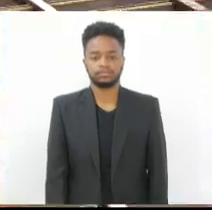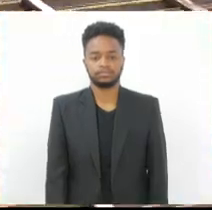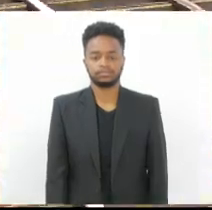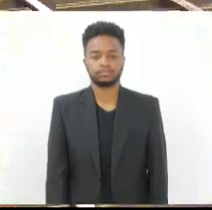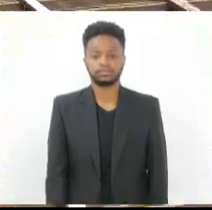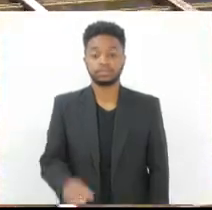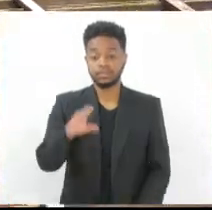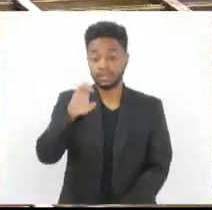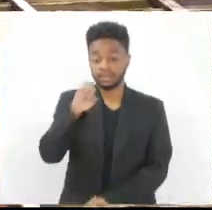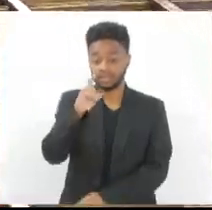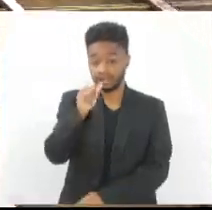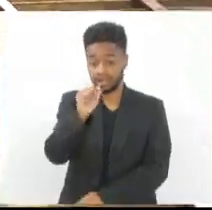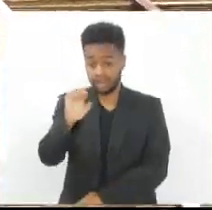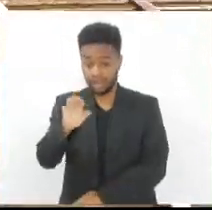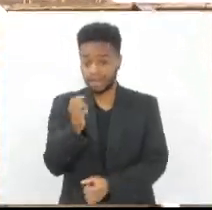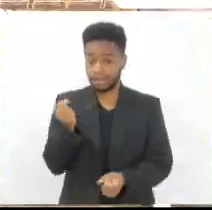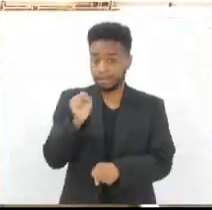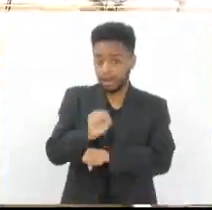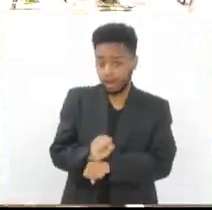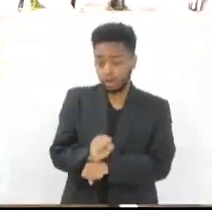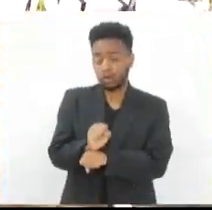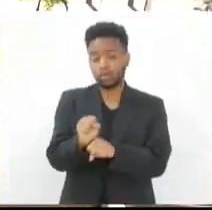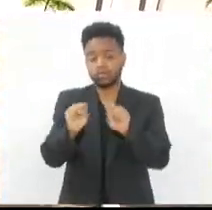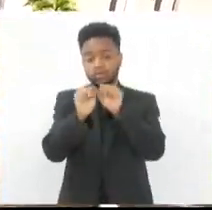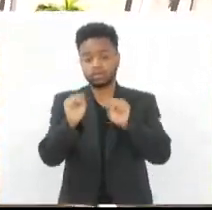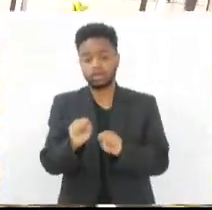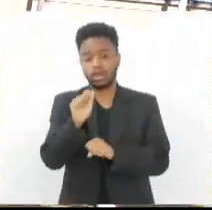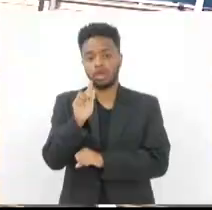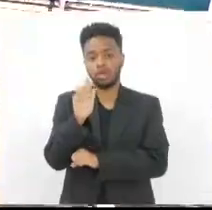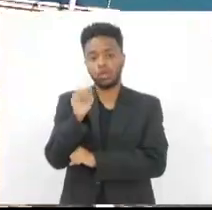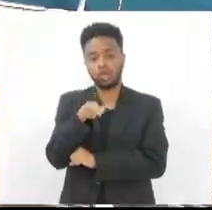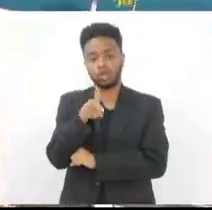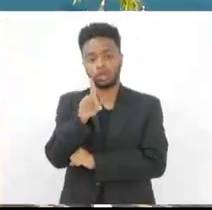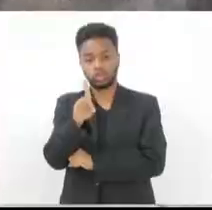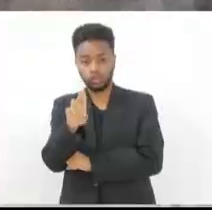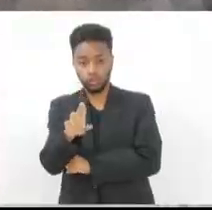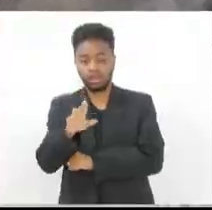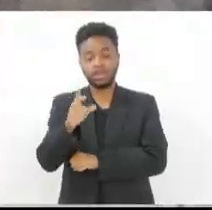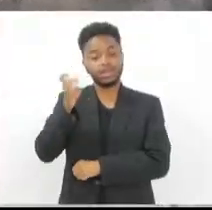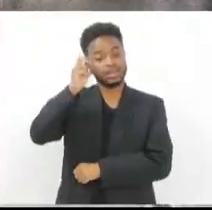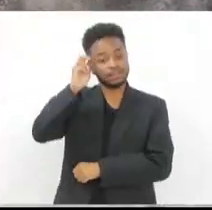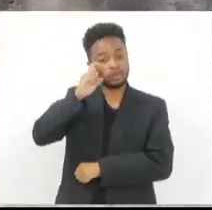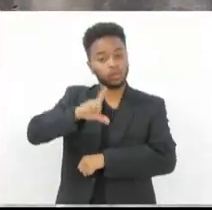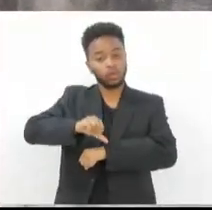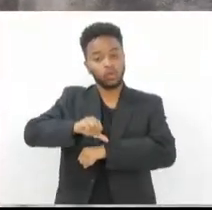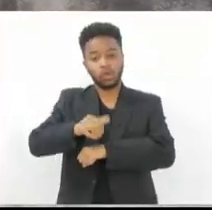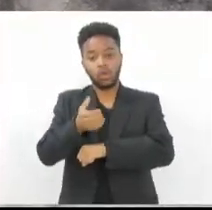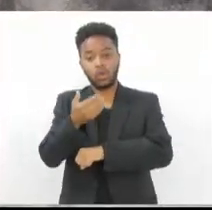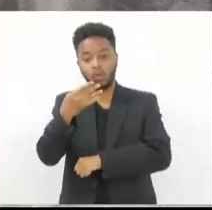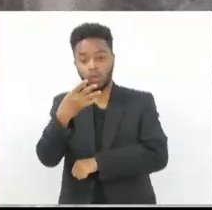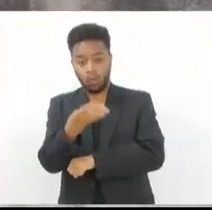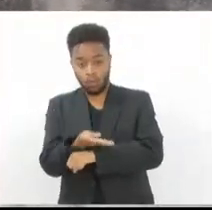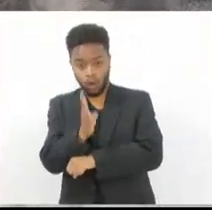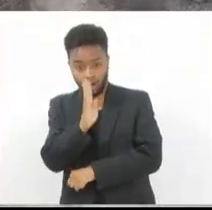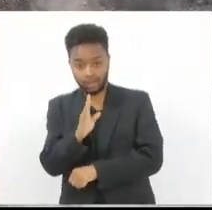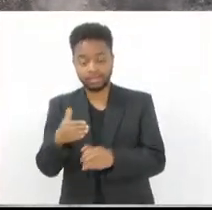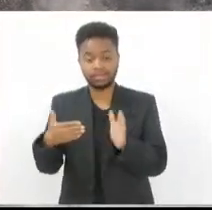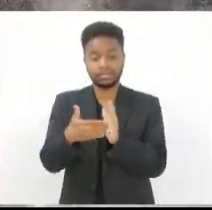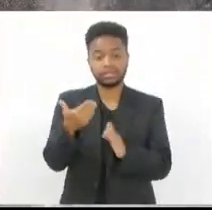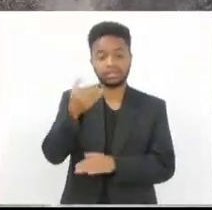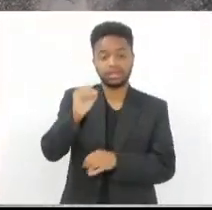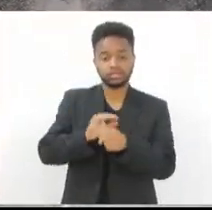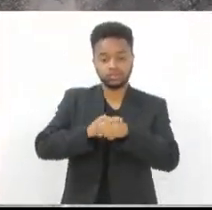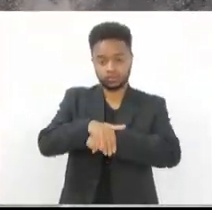A SEDAI paralisa o sistema Guandu nesta quinta, das 4 da manhã às 10 da noite, para manutenção preventiva anual.